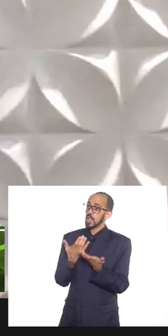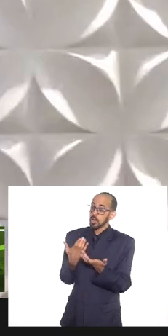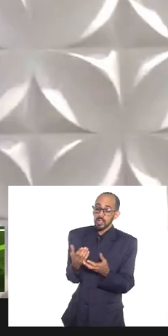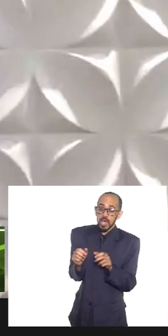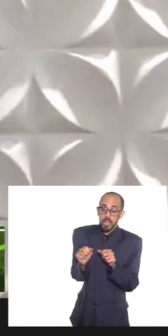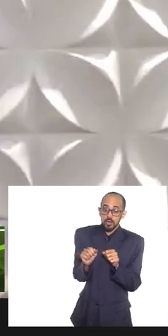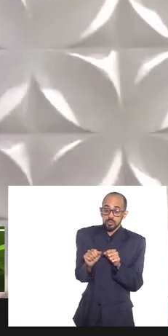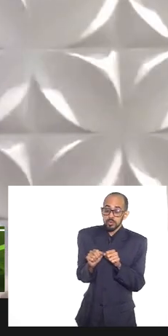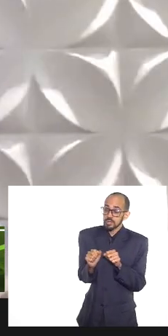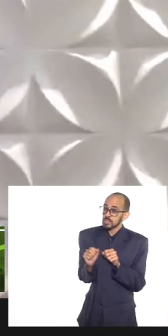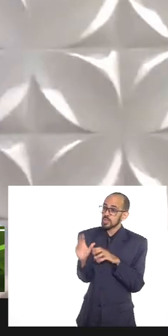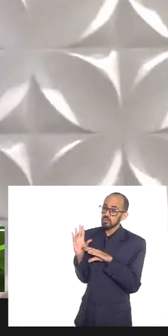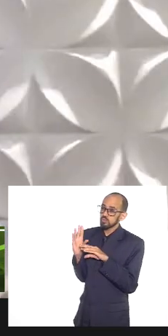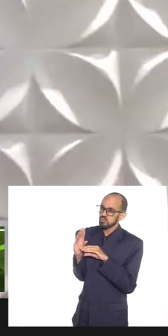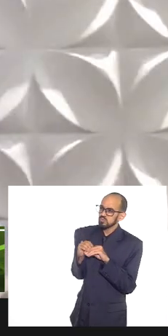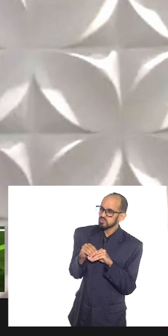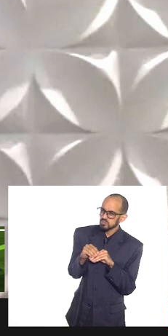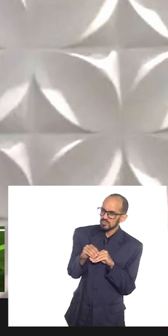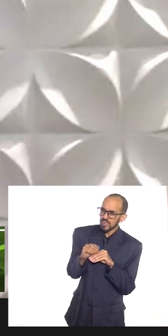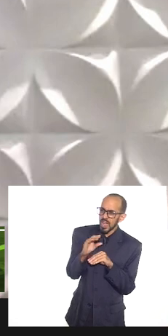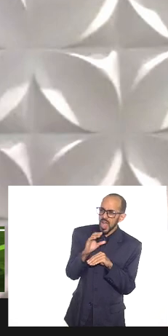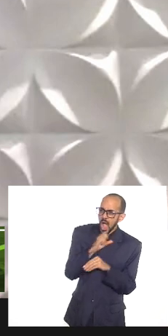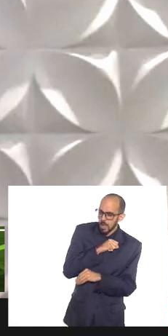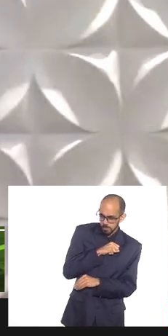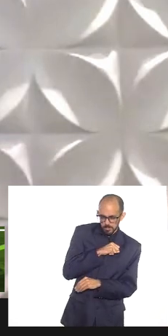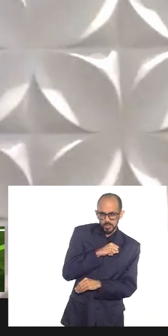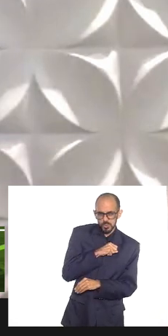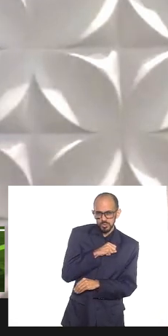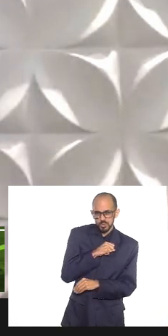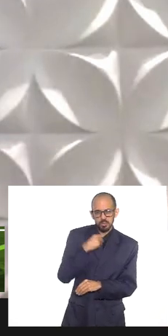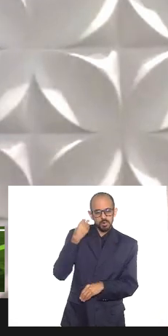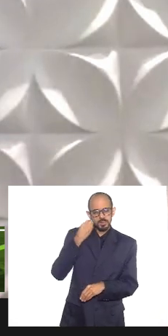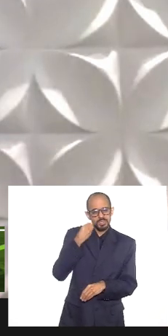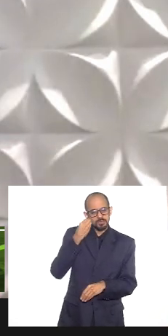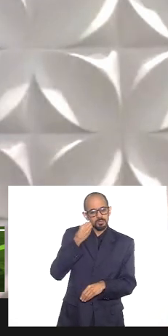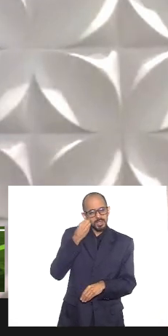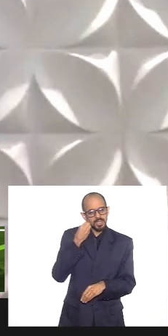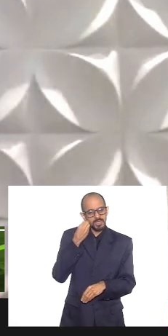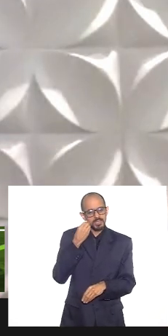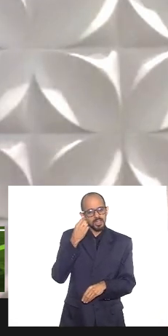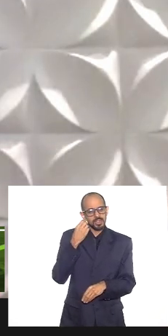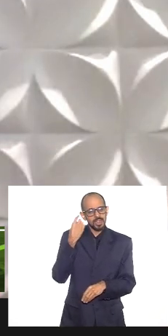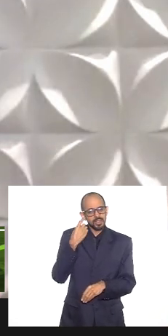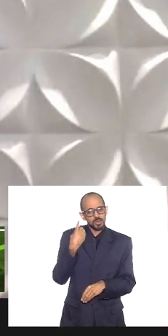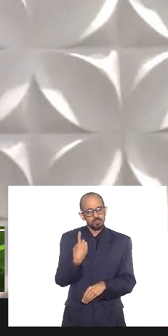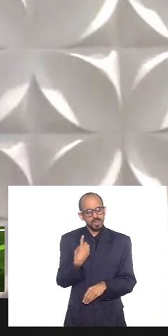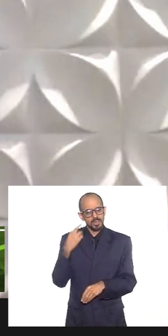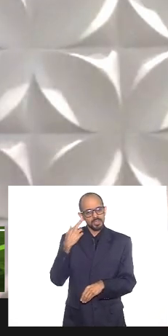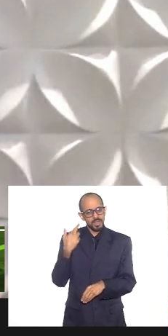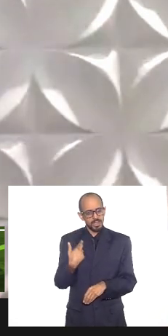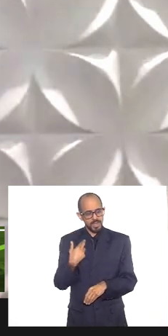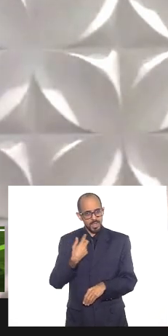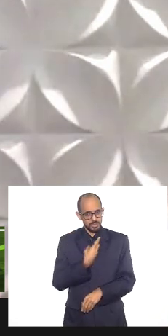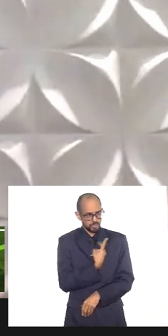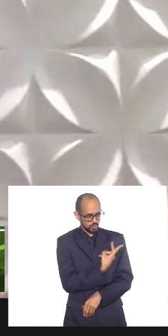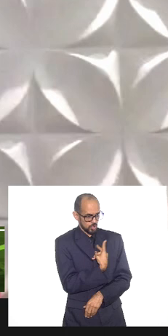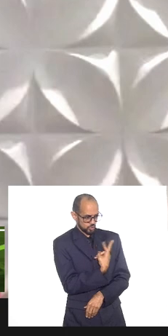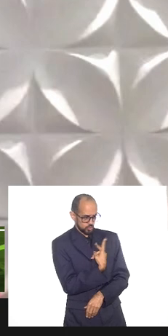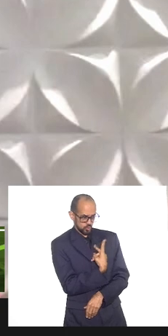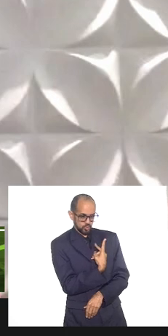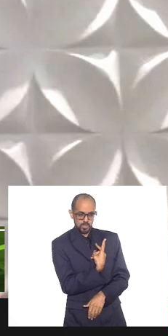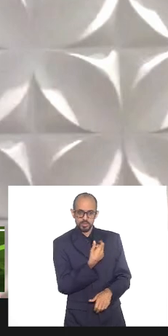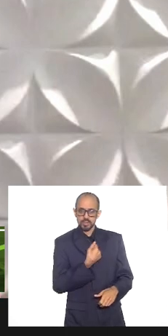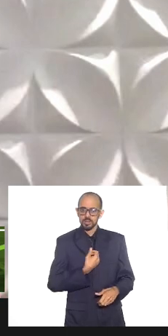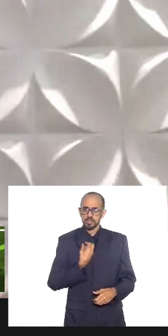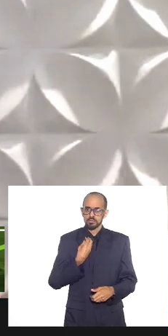brevíssima consideração a partir aqui de uma experiência que a deputada Renata Souza e eu passamos que